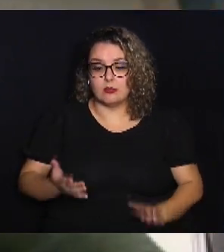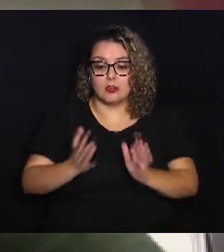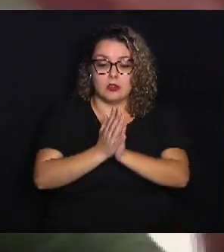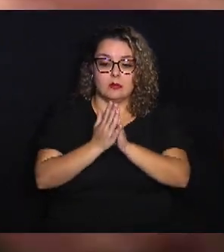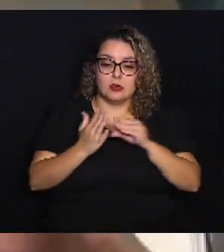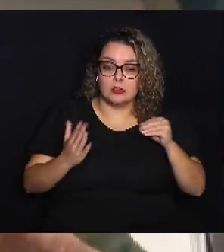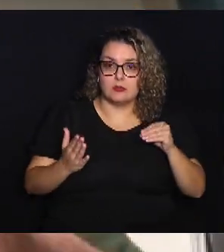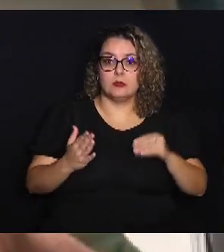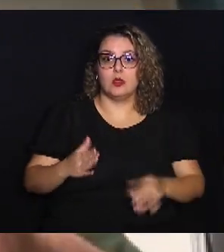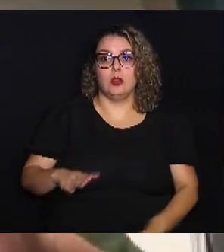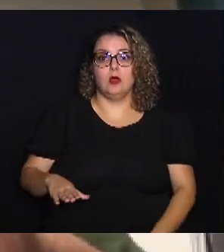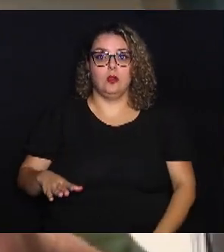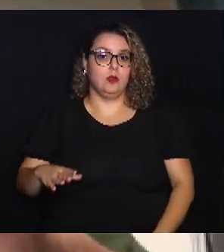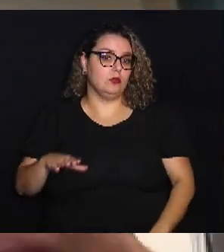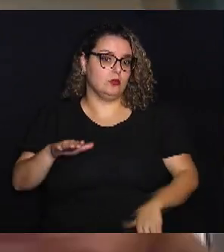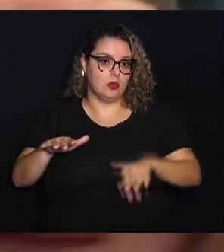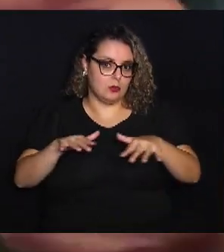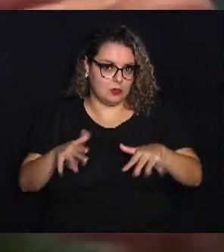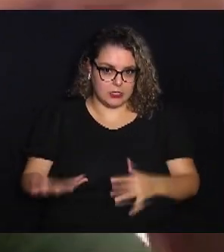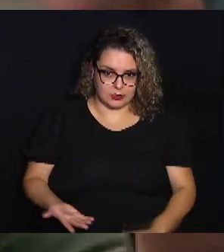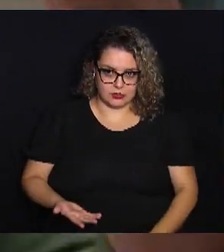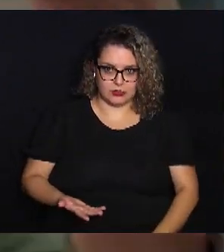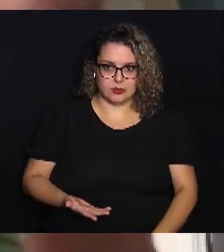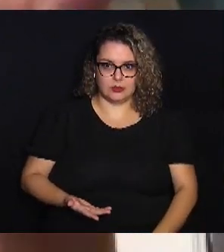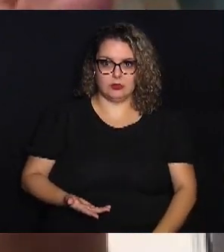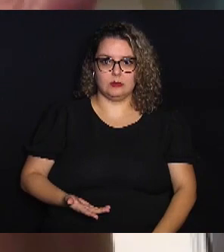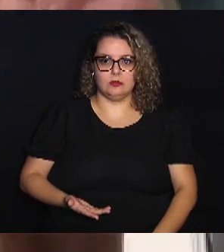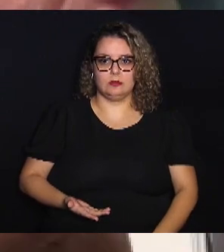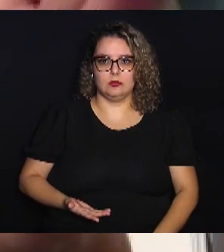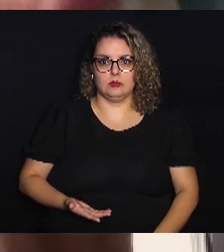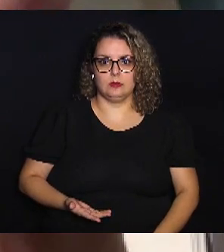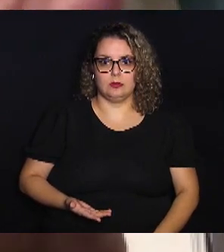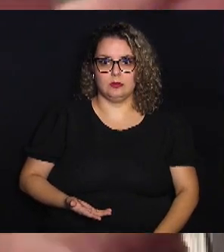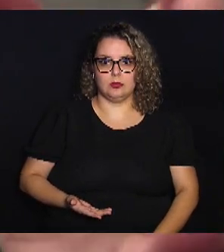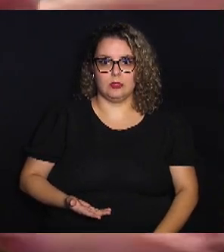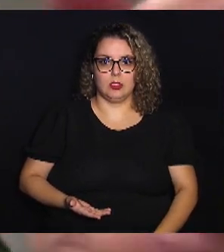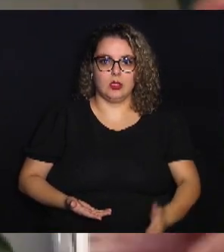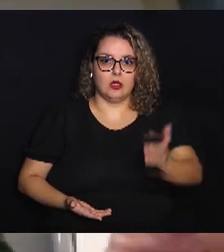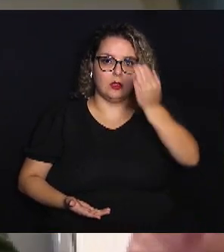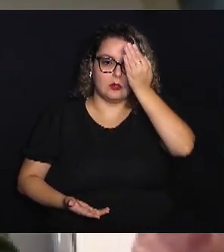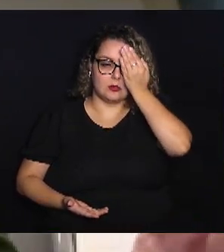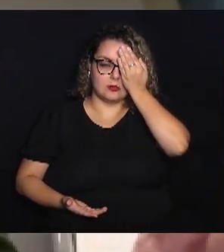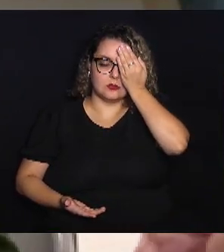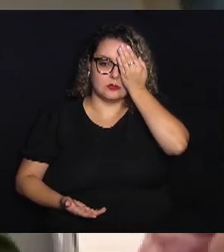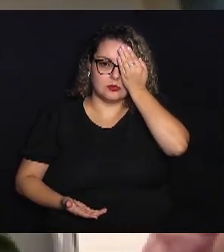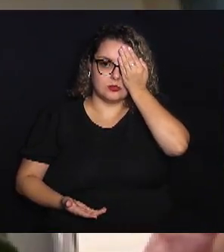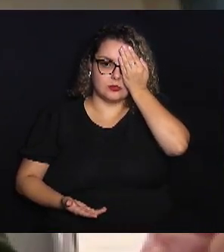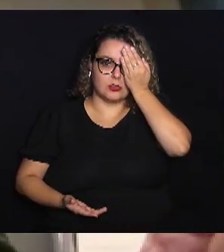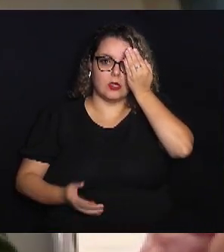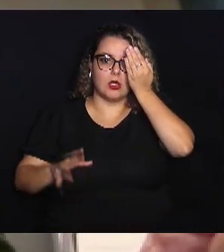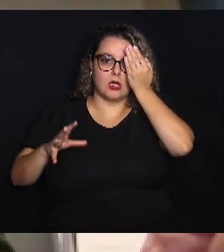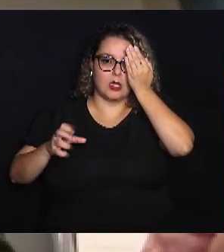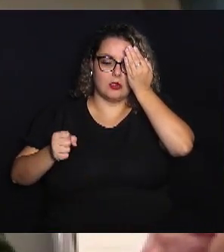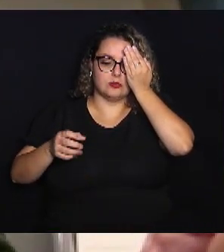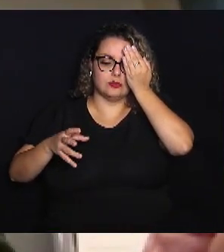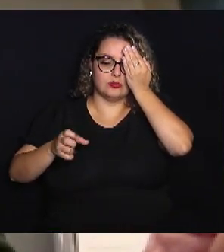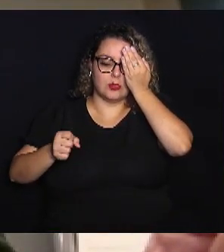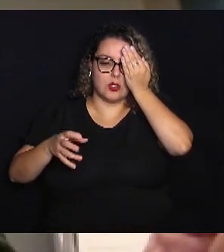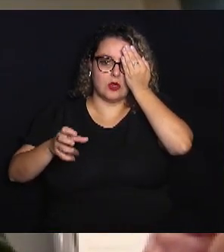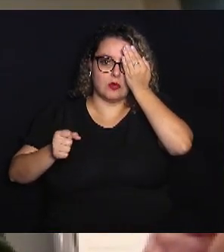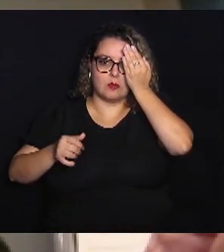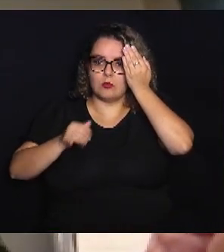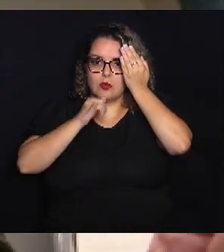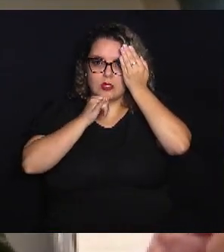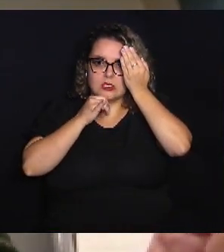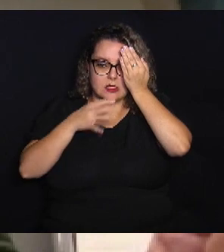espelhar o movimento. Então, eu tapo a visão do paciente. Ele faz o movimento